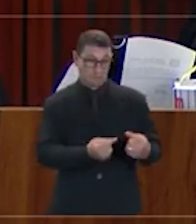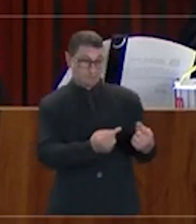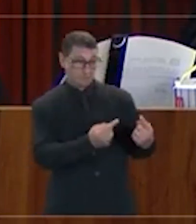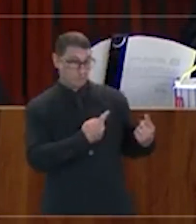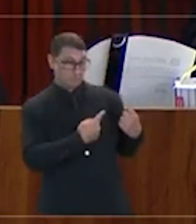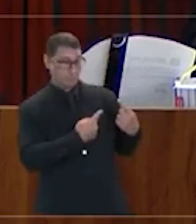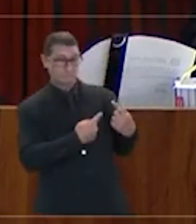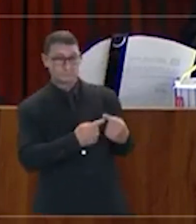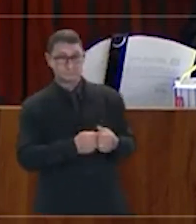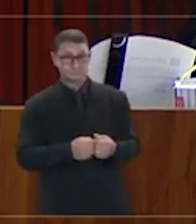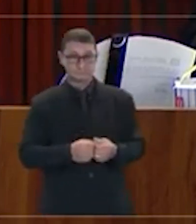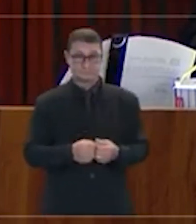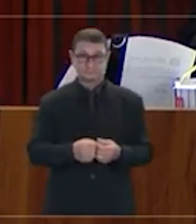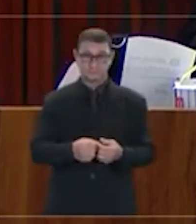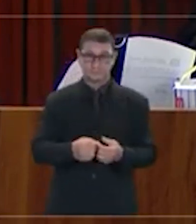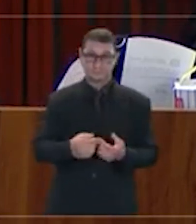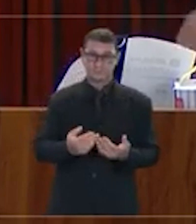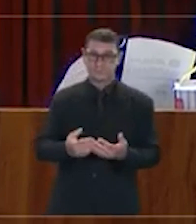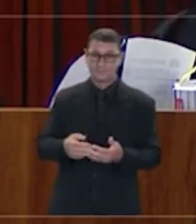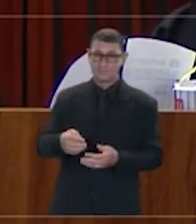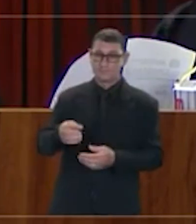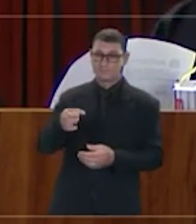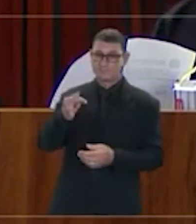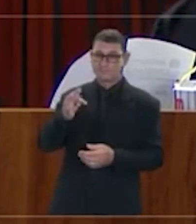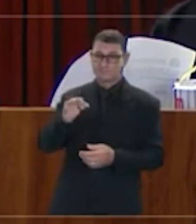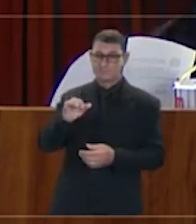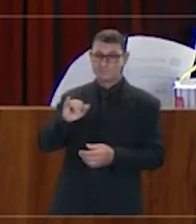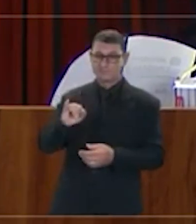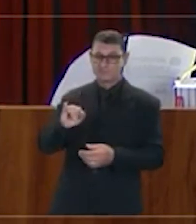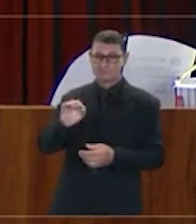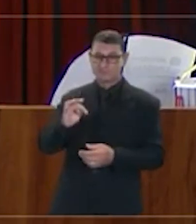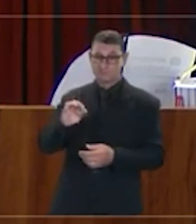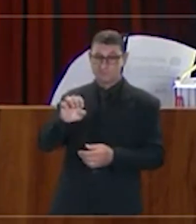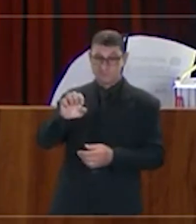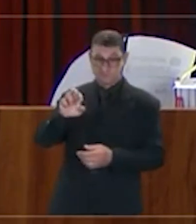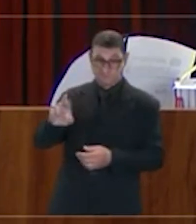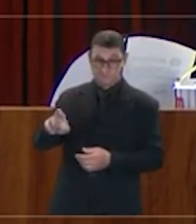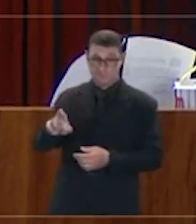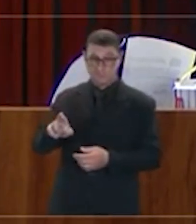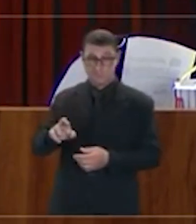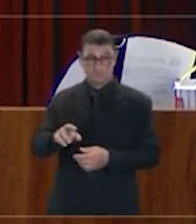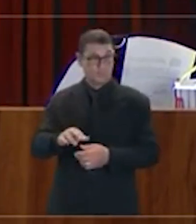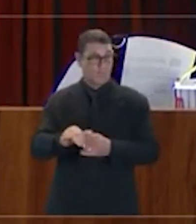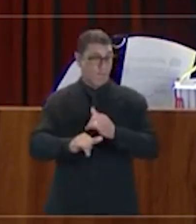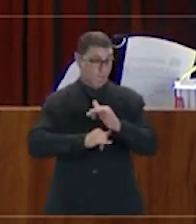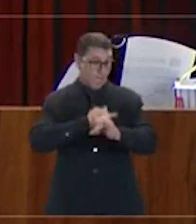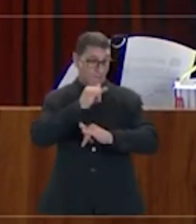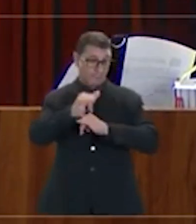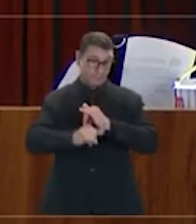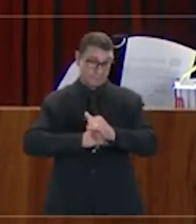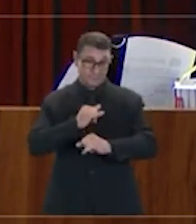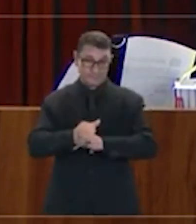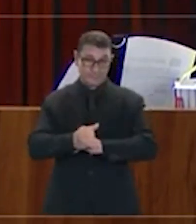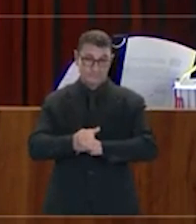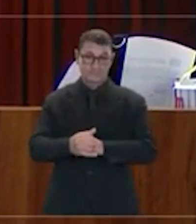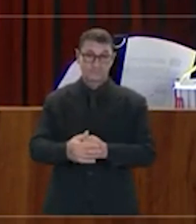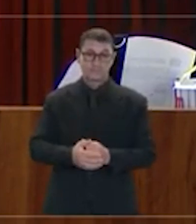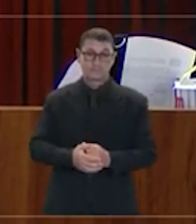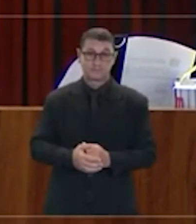Obrigado, doutor. regimento interno do Tribunal Superior Eleitoral,